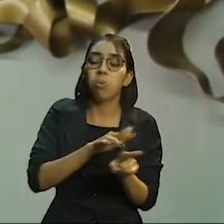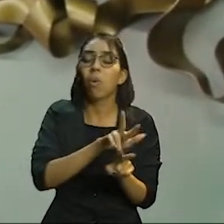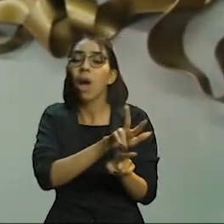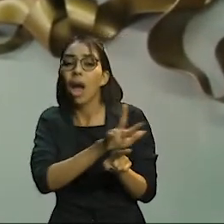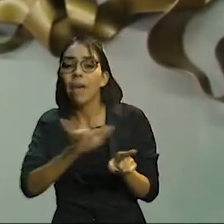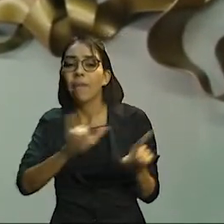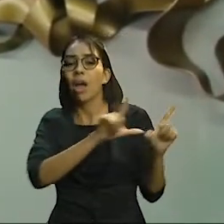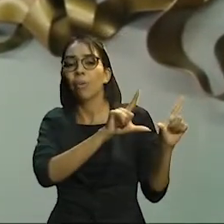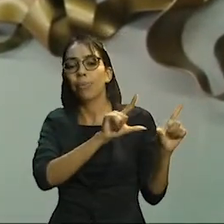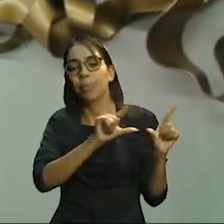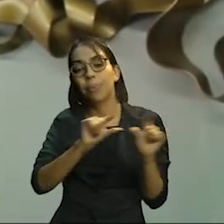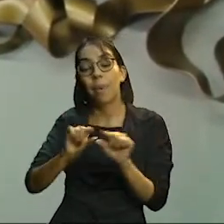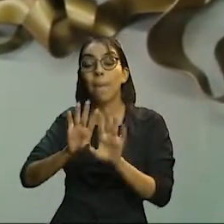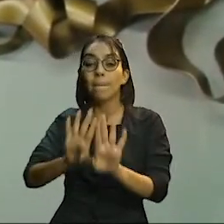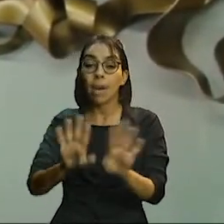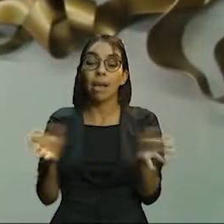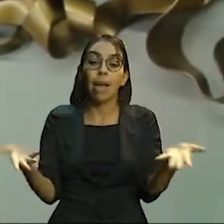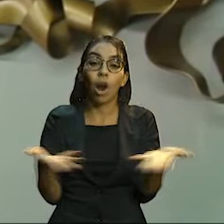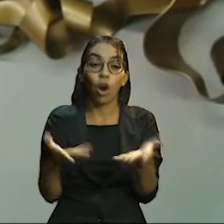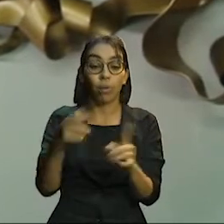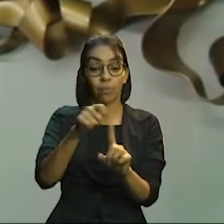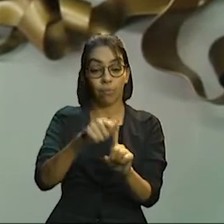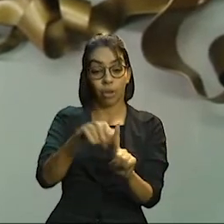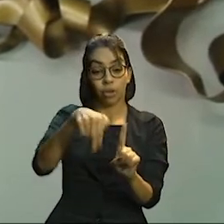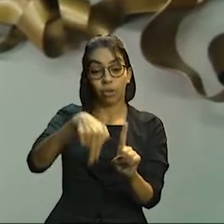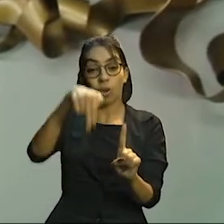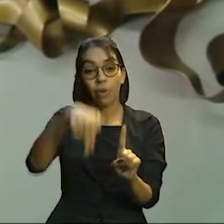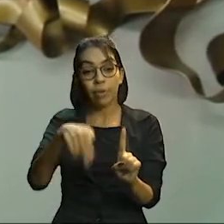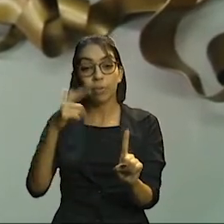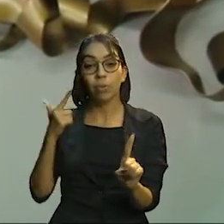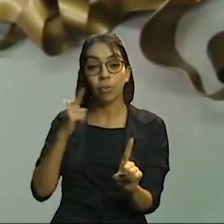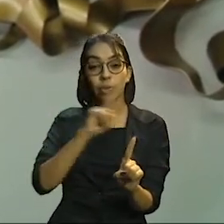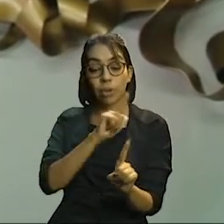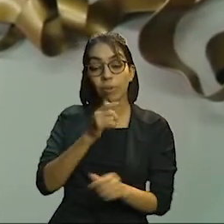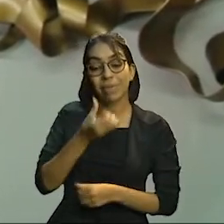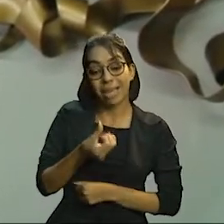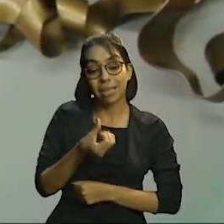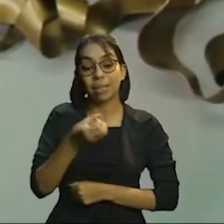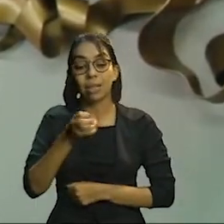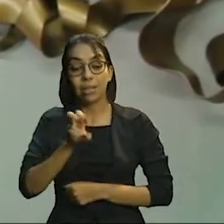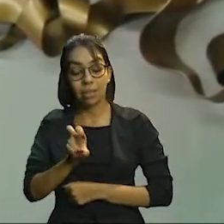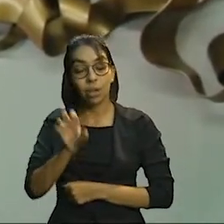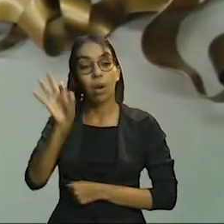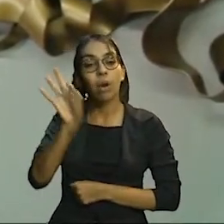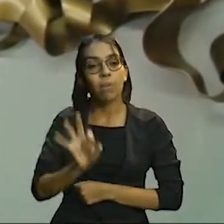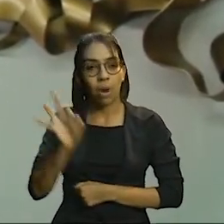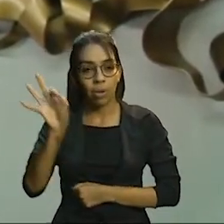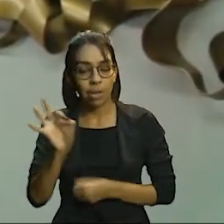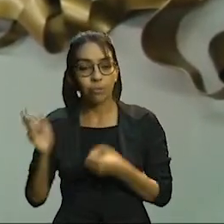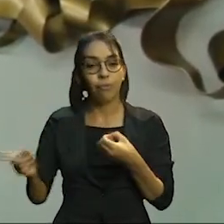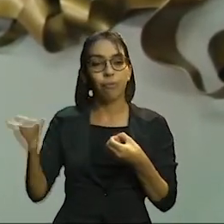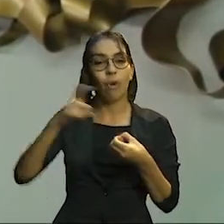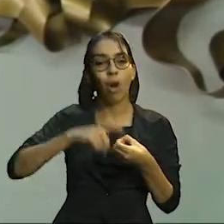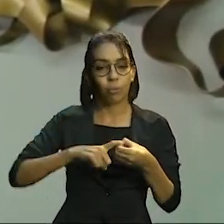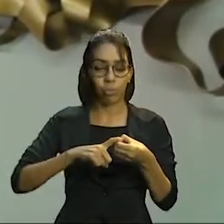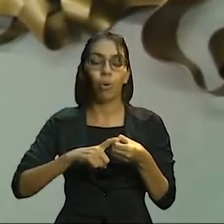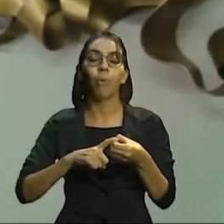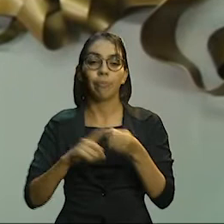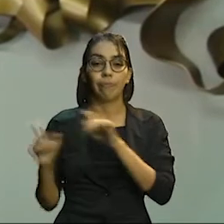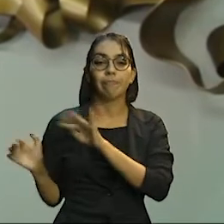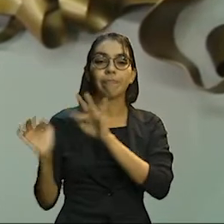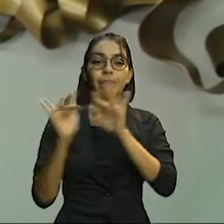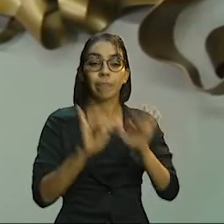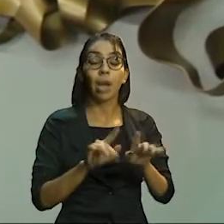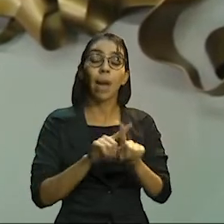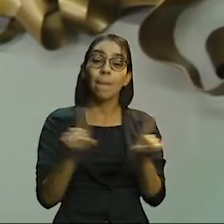Mas mesmo agora, o melhor momento foi em novembro, a gente chegou perto de 65% da demanda. Em dezembro já teve uma pequena queda novamente, o que é preocupante.